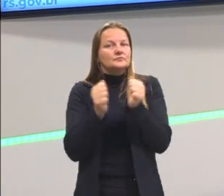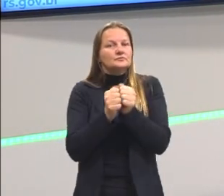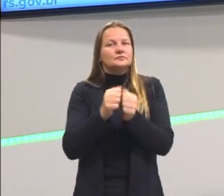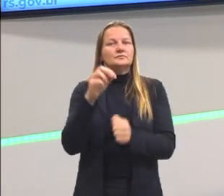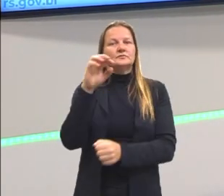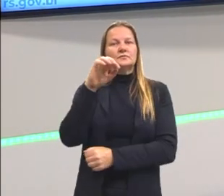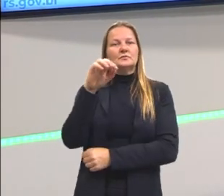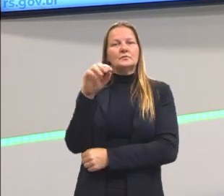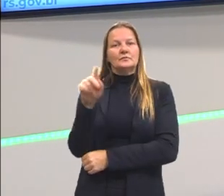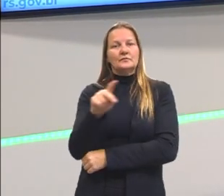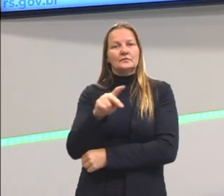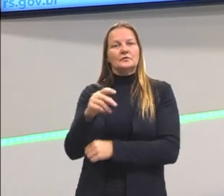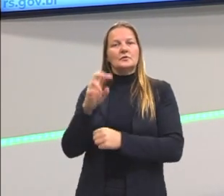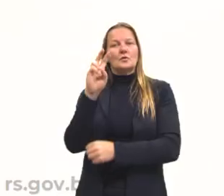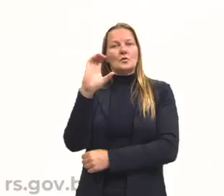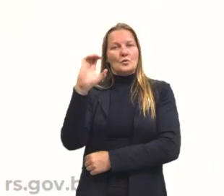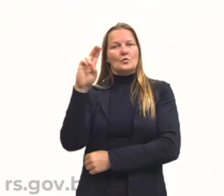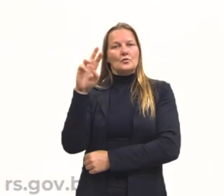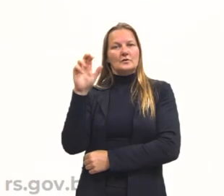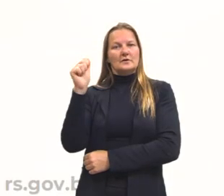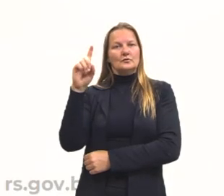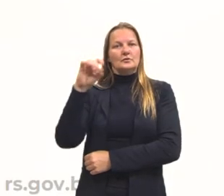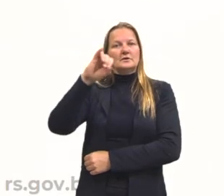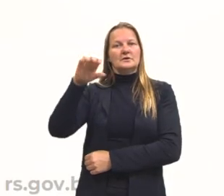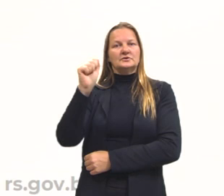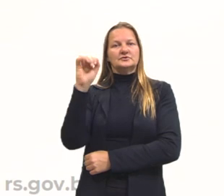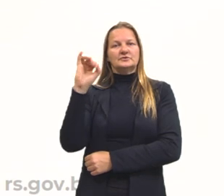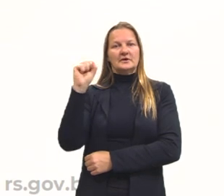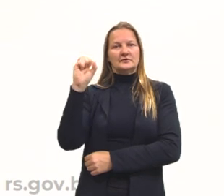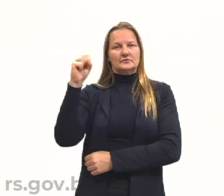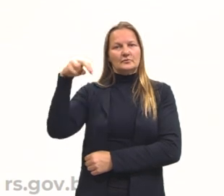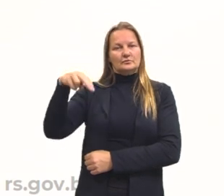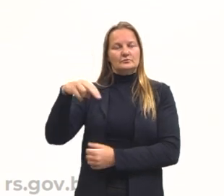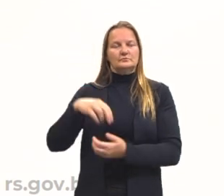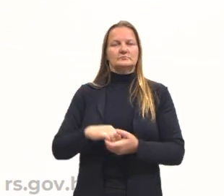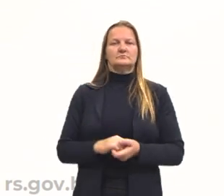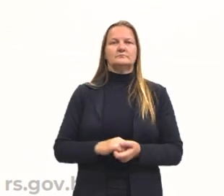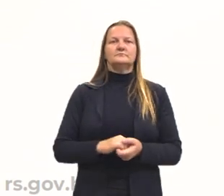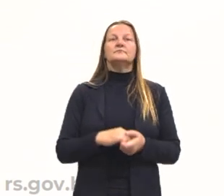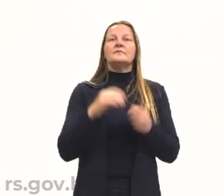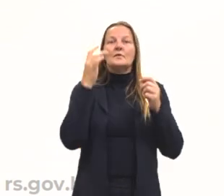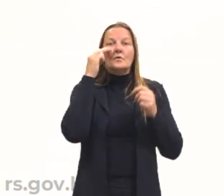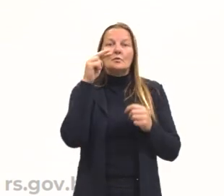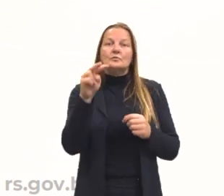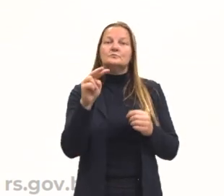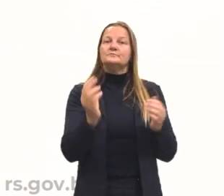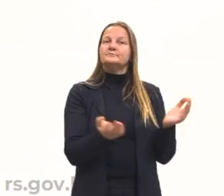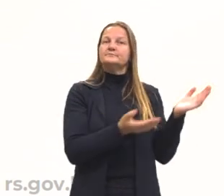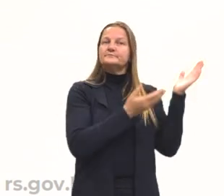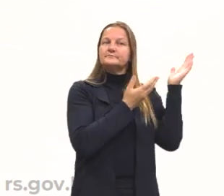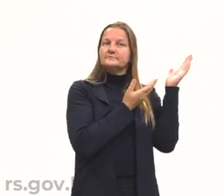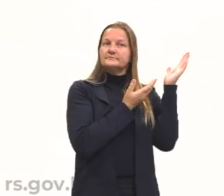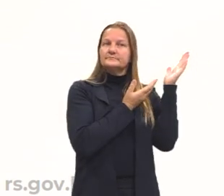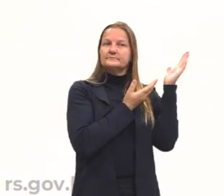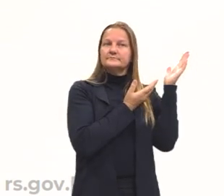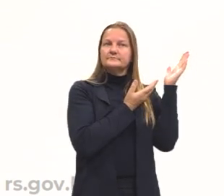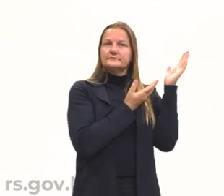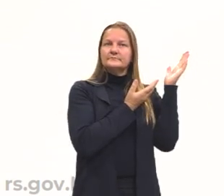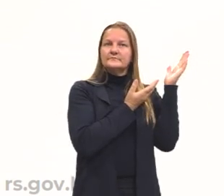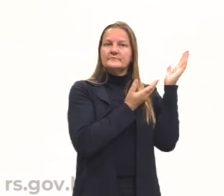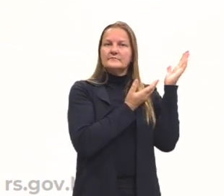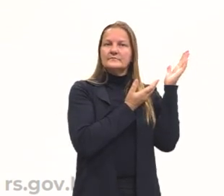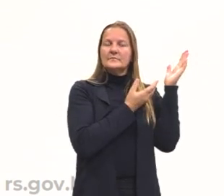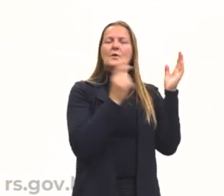o curador de filosofia, o professor Jair São Paulo. Olha só, o que significa o ser humano